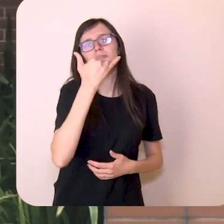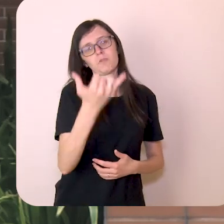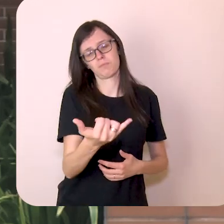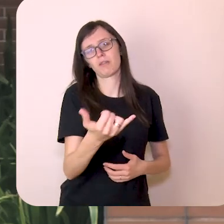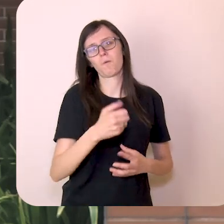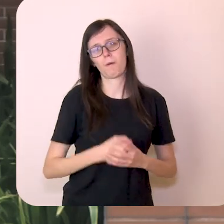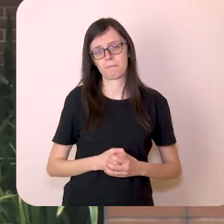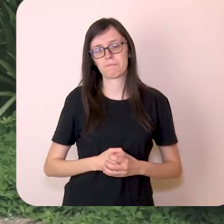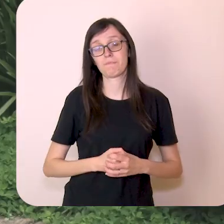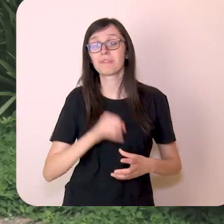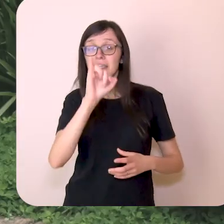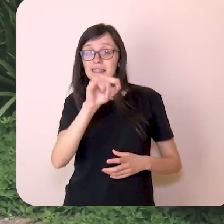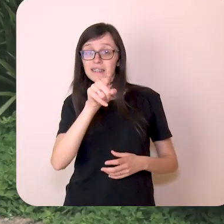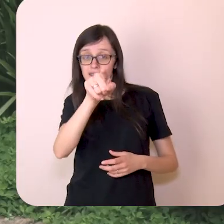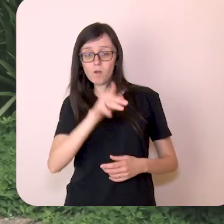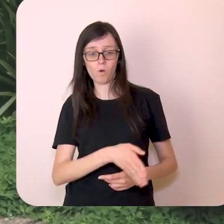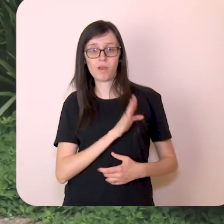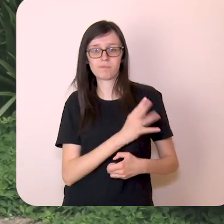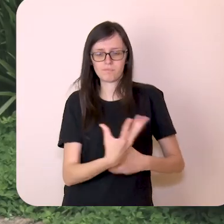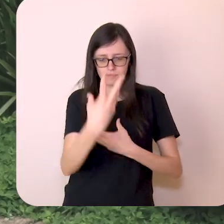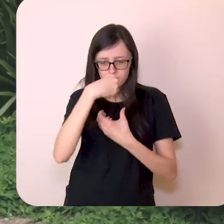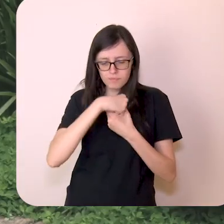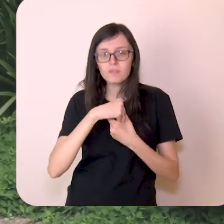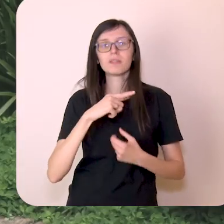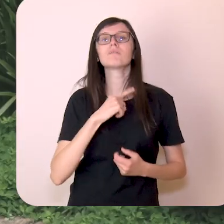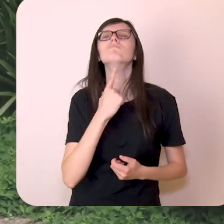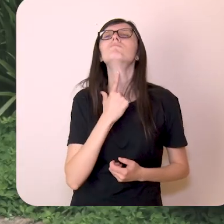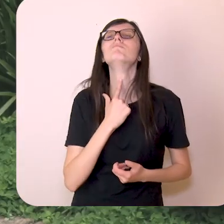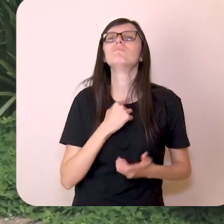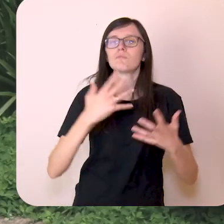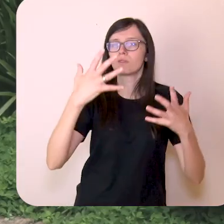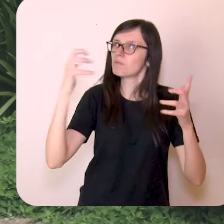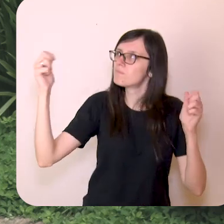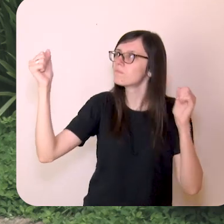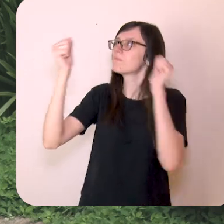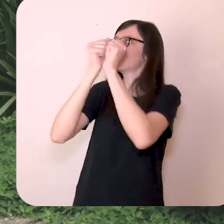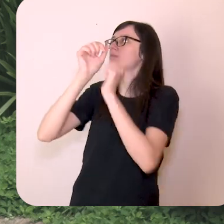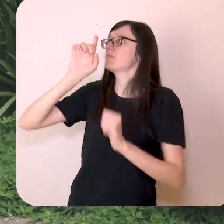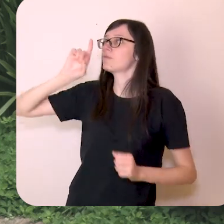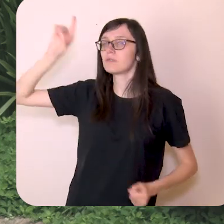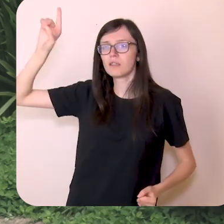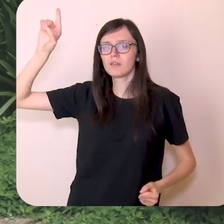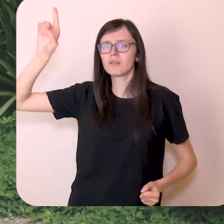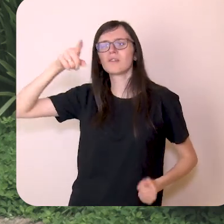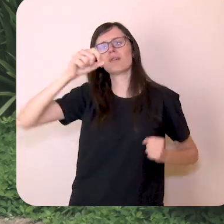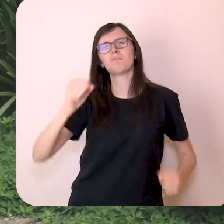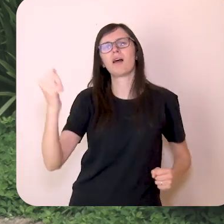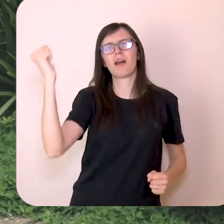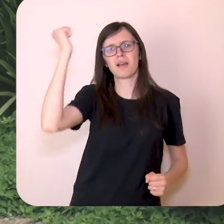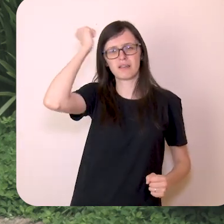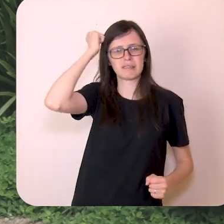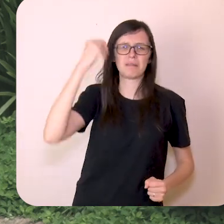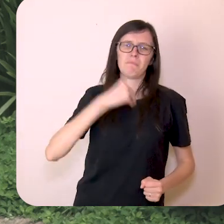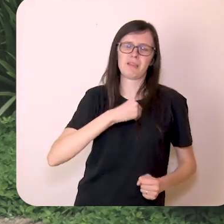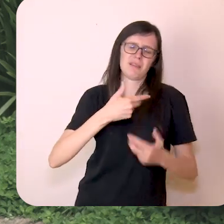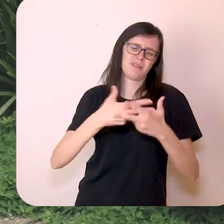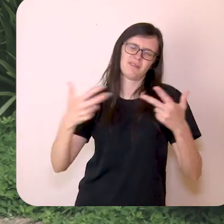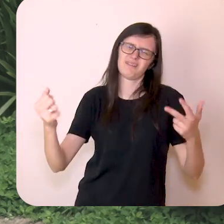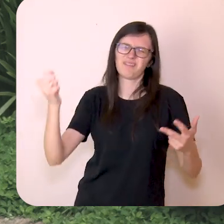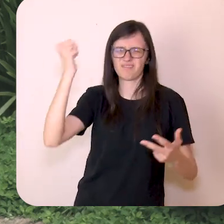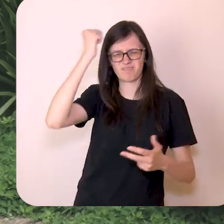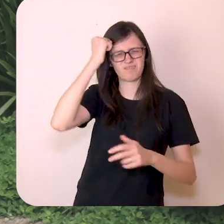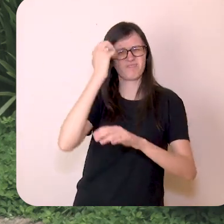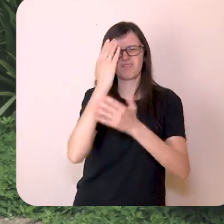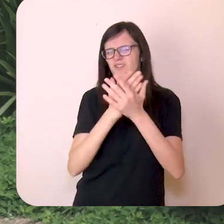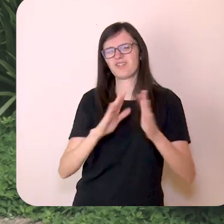Deus perdoa Se no seu coração há o desejo de se aproximar de Deus Arrependa-se dos seus pecados